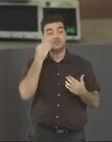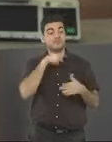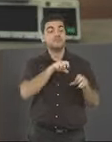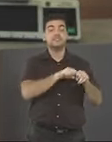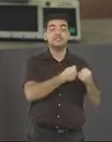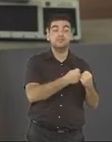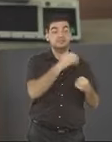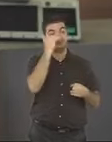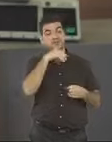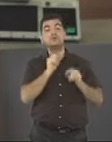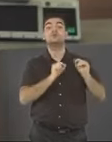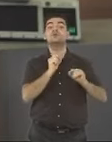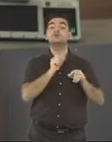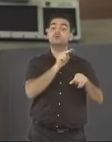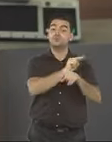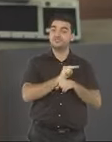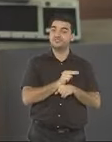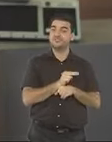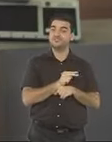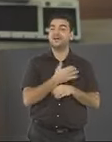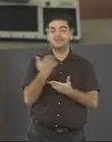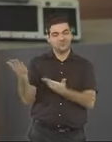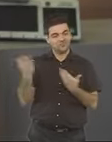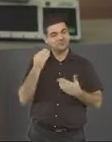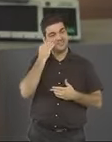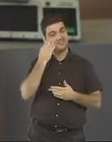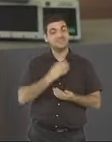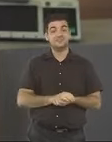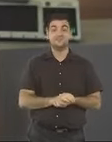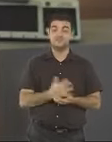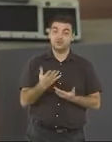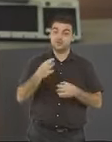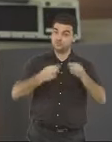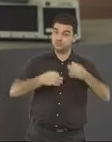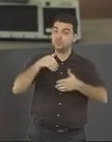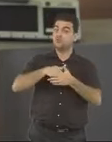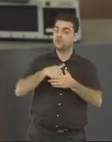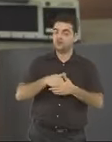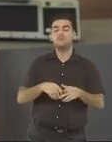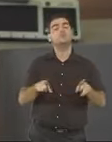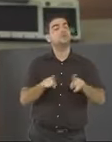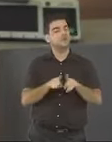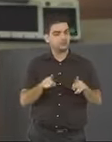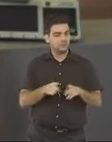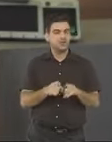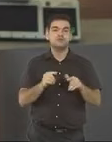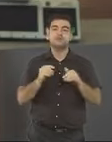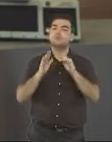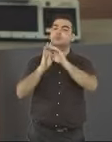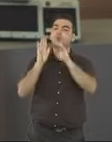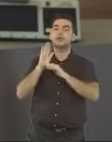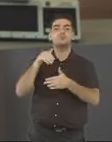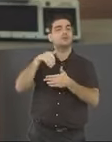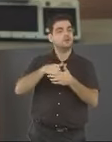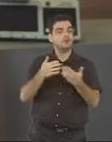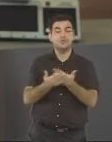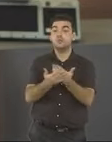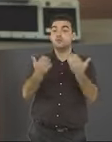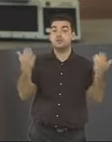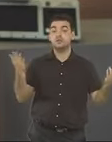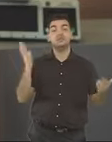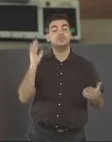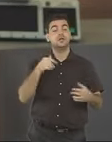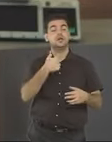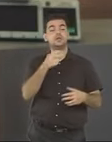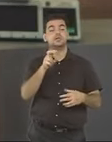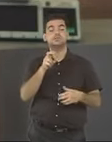quebrar as barreiras de segurança da urna. A justiça eleitoral também abre os programas eleitorais a mais